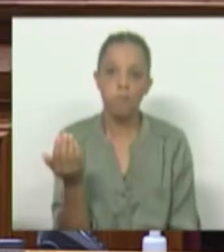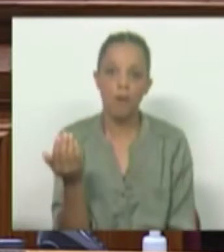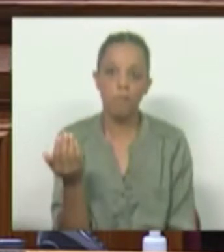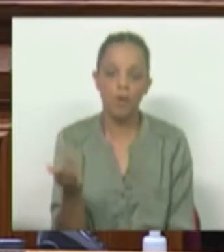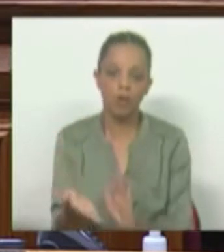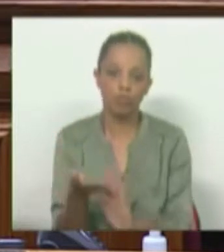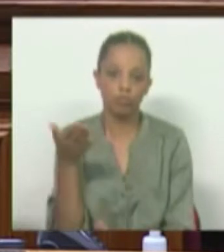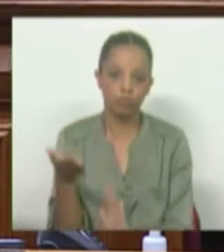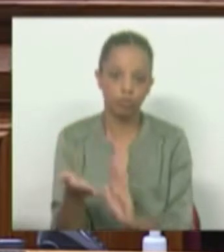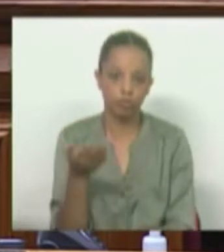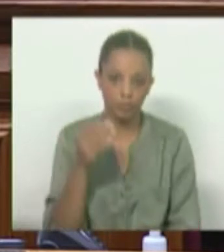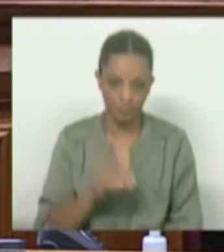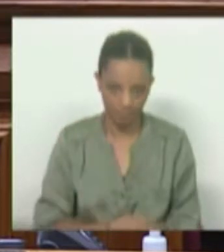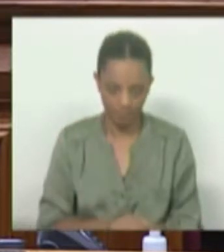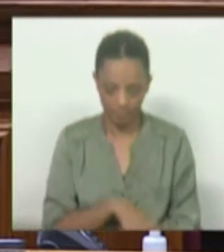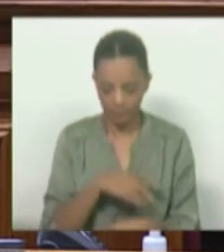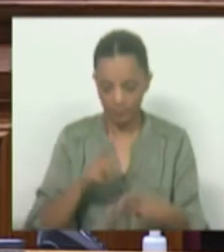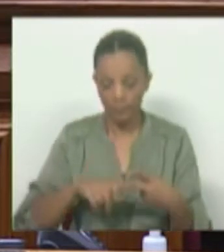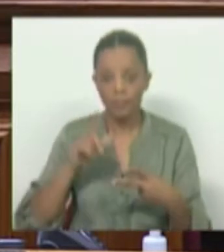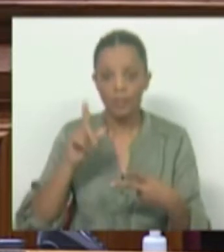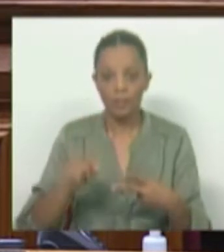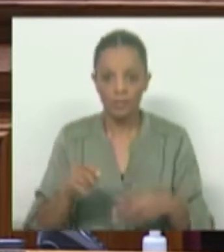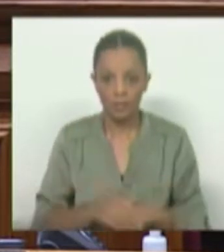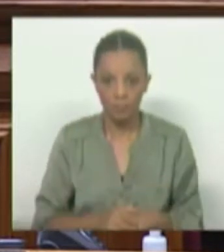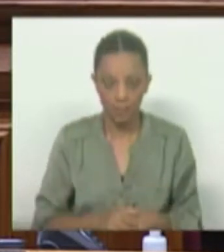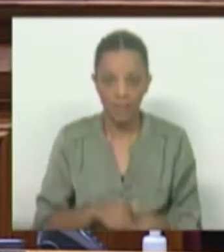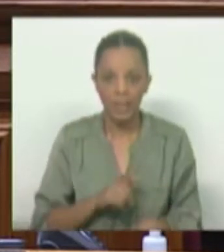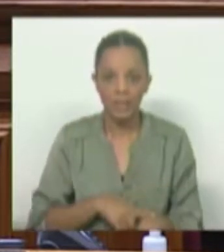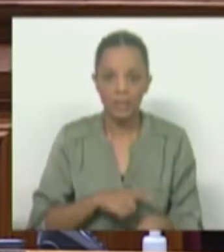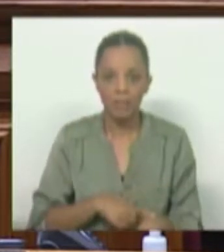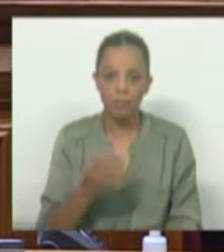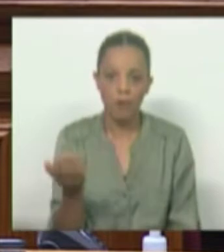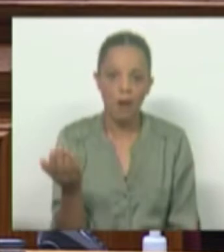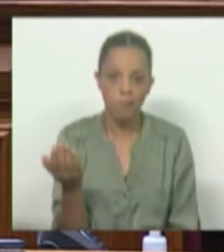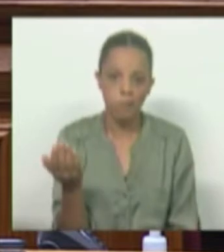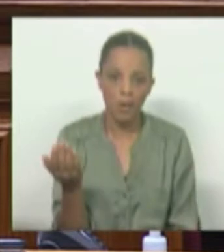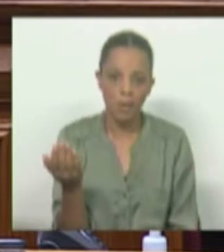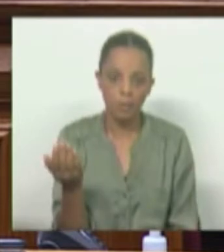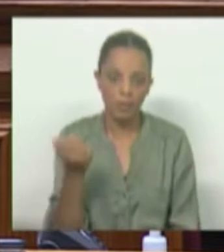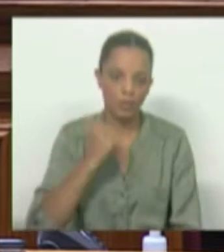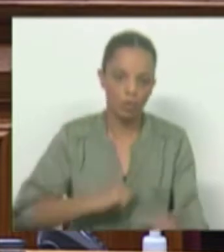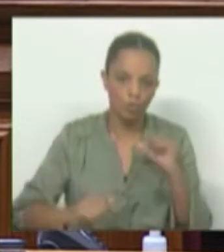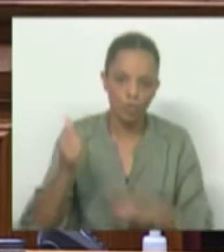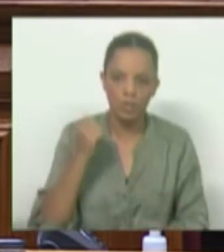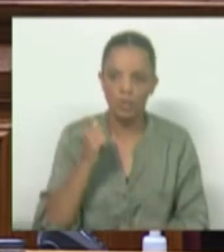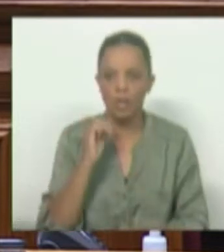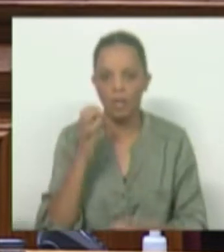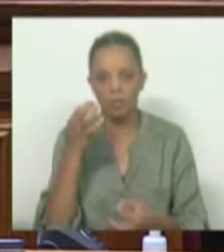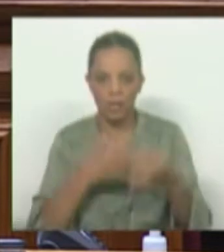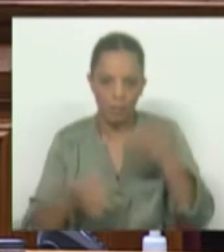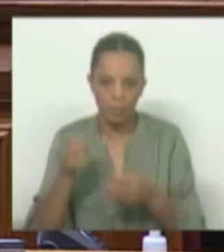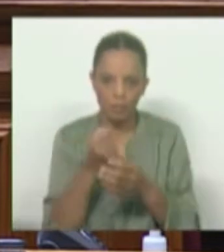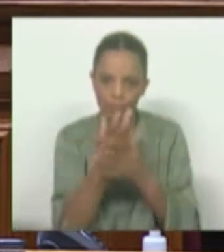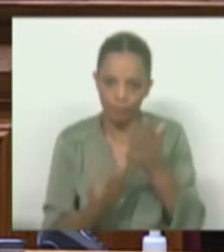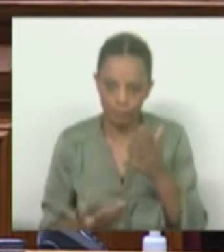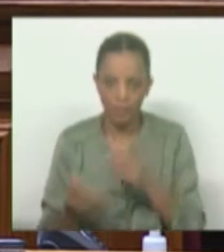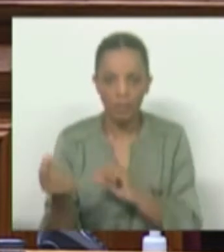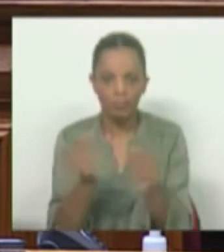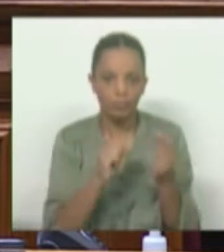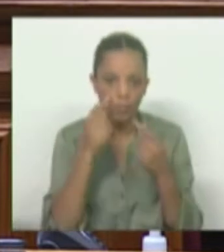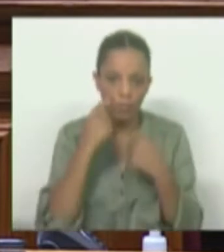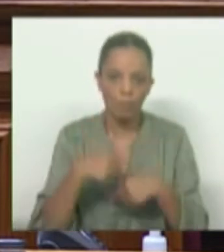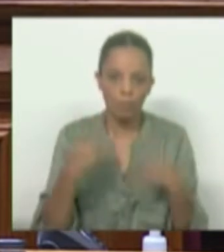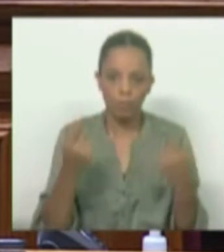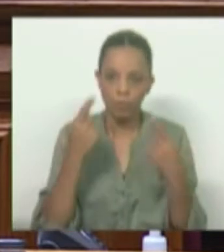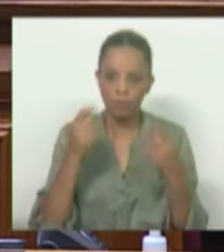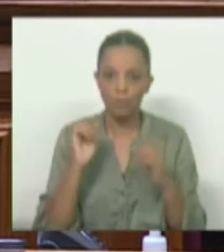e que, para recuperar os inaceitáveis tempos de espera de cirurgias, tratamentos, etc., o debate público está